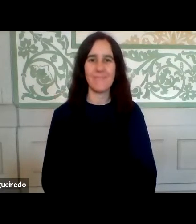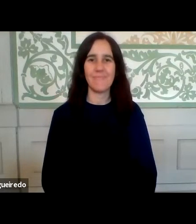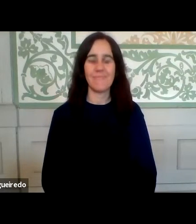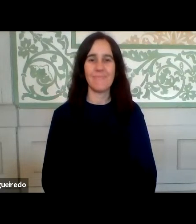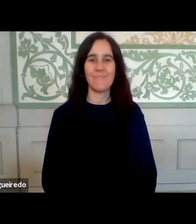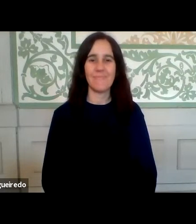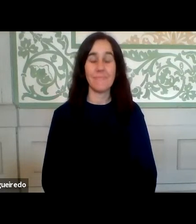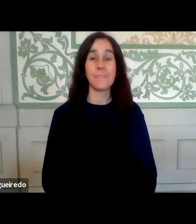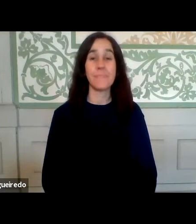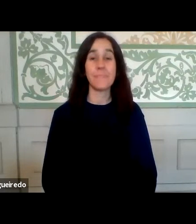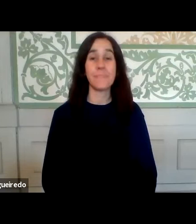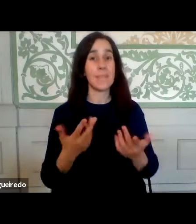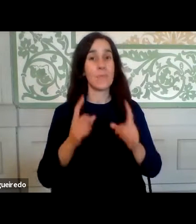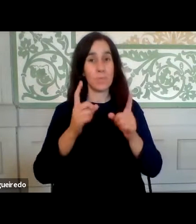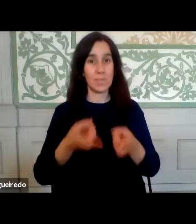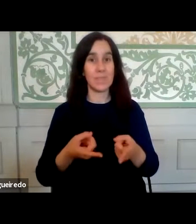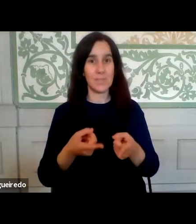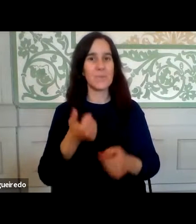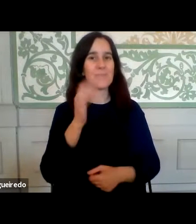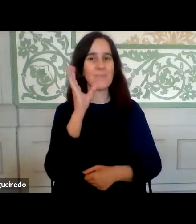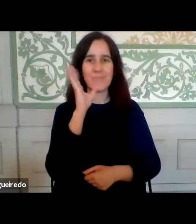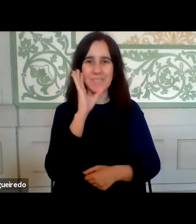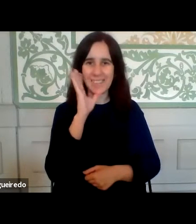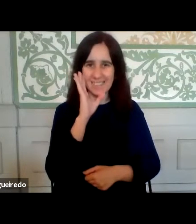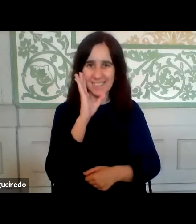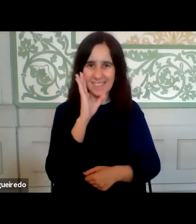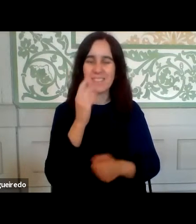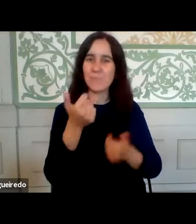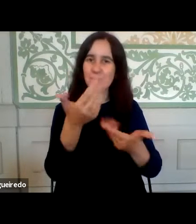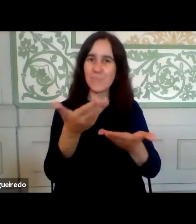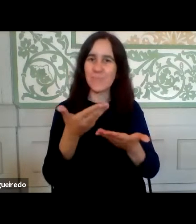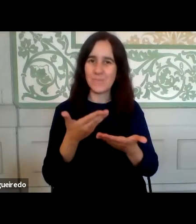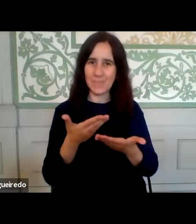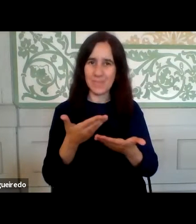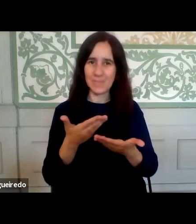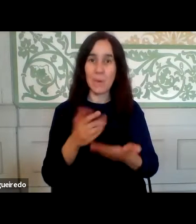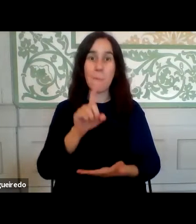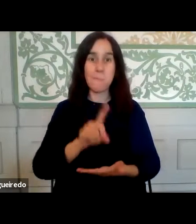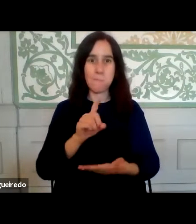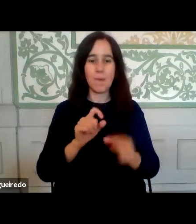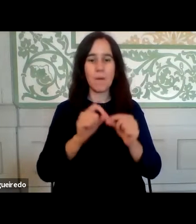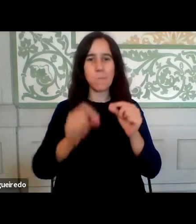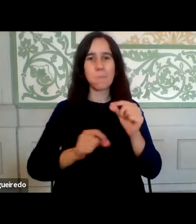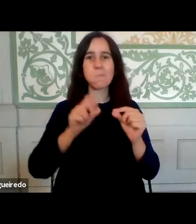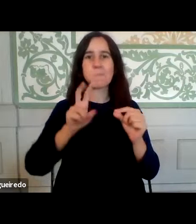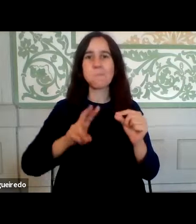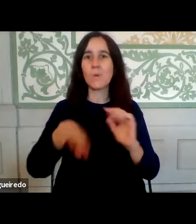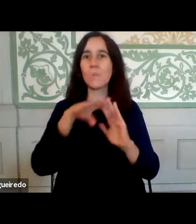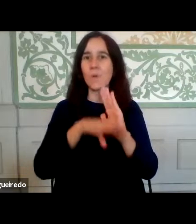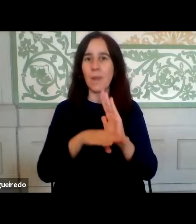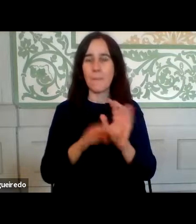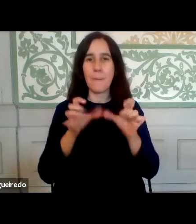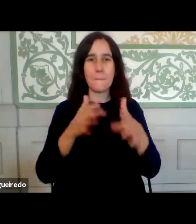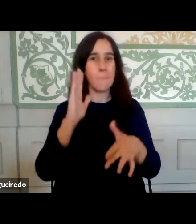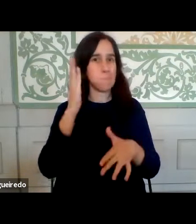Vamos então dar início. Boa tarde. Sejam bem-vindos à primeira sessão do segundo ciclo do programa do Webinars